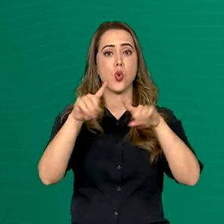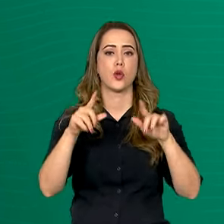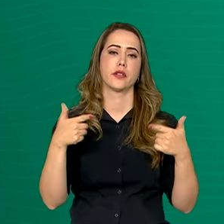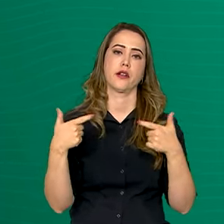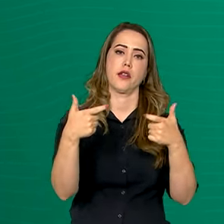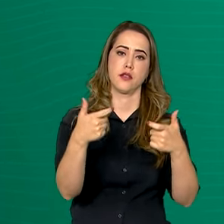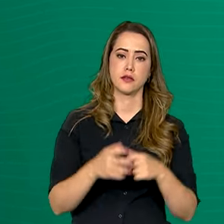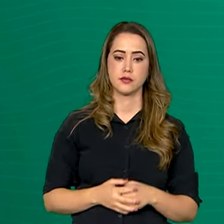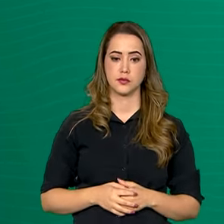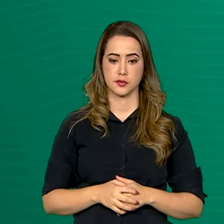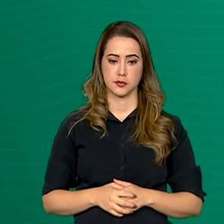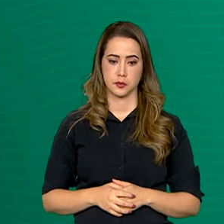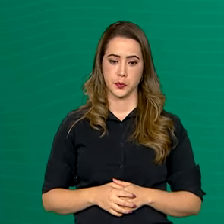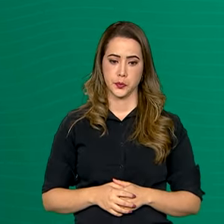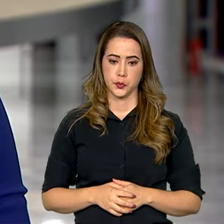guerra.